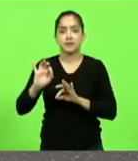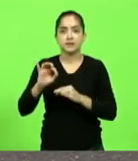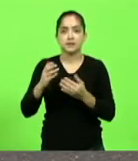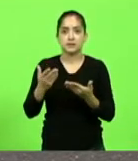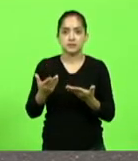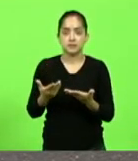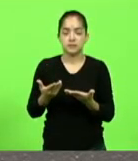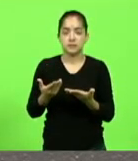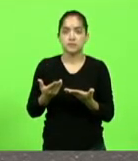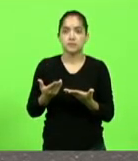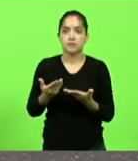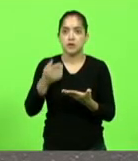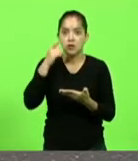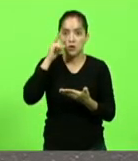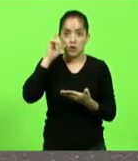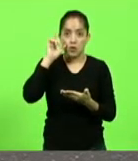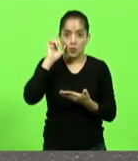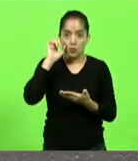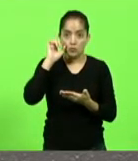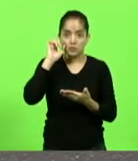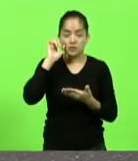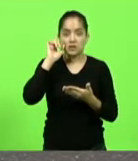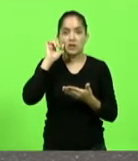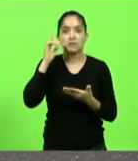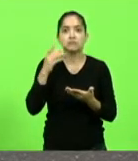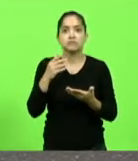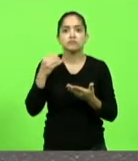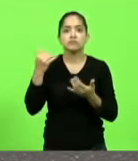ontem fui buscar informações